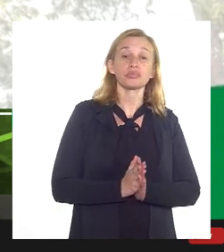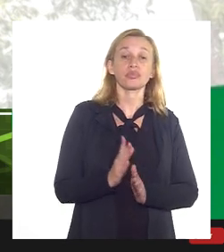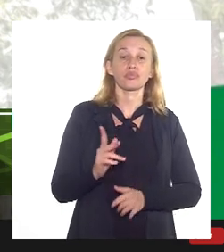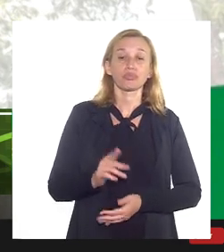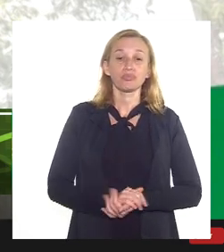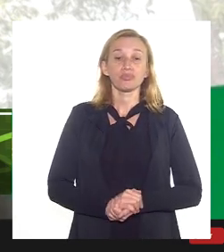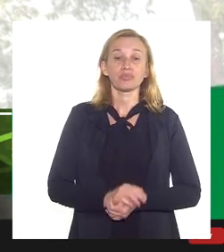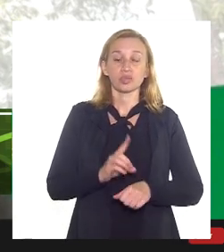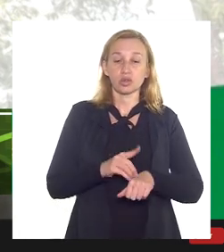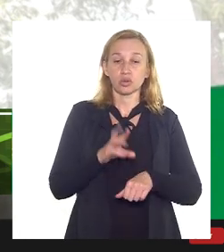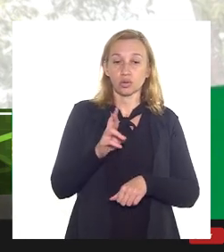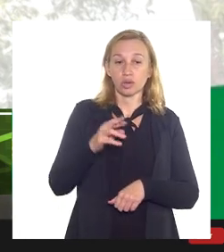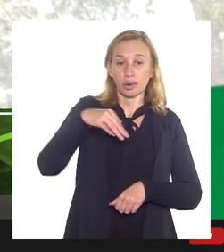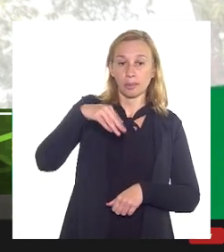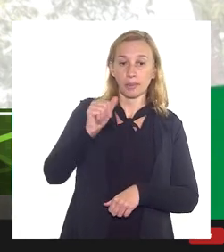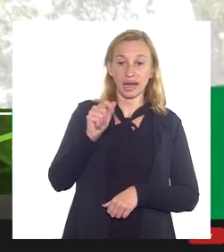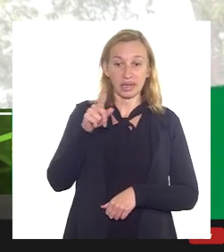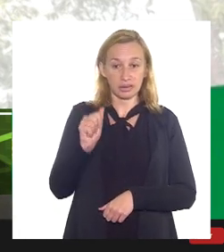da doutora Magda